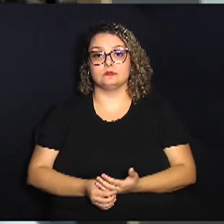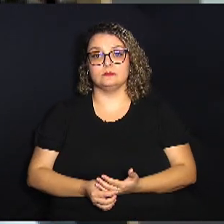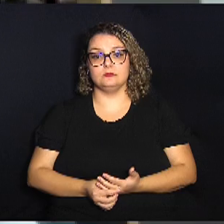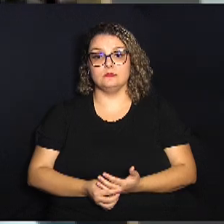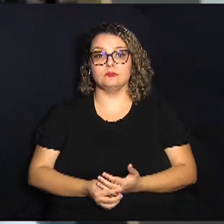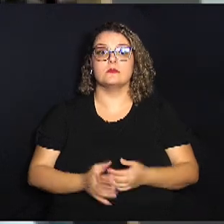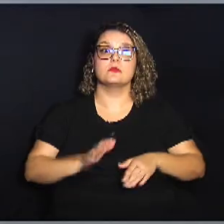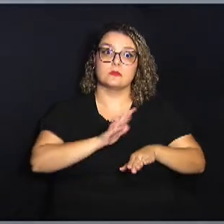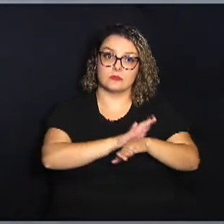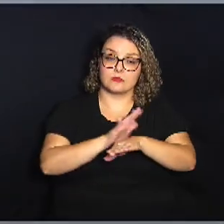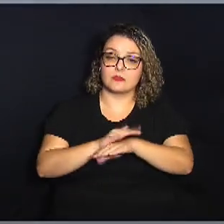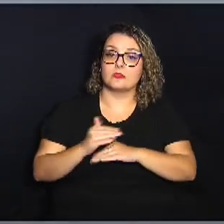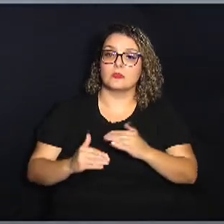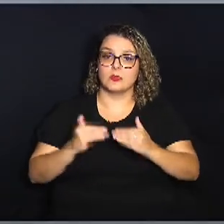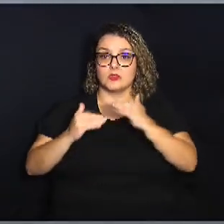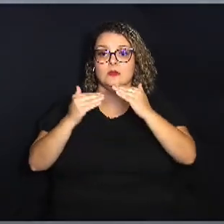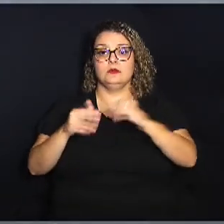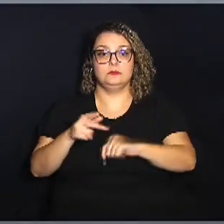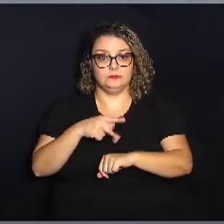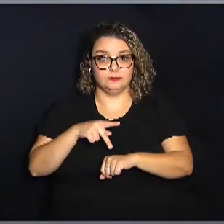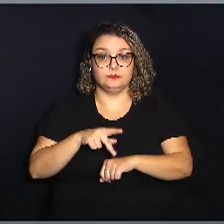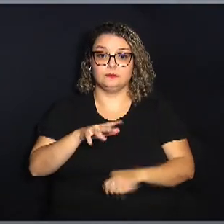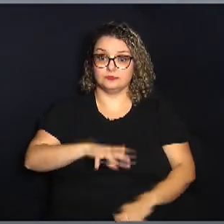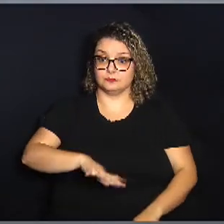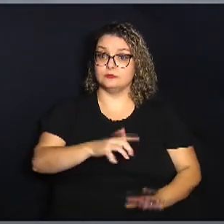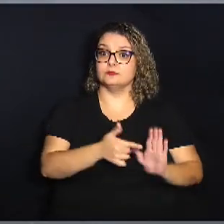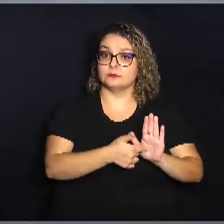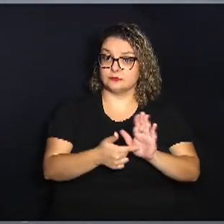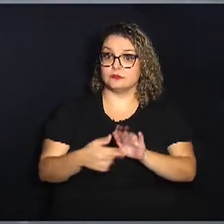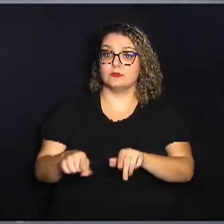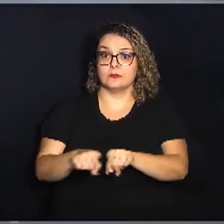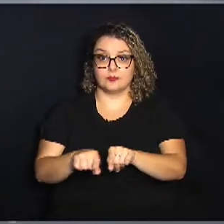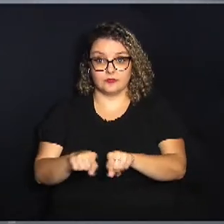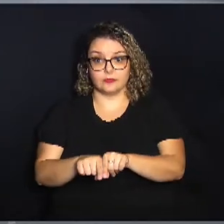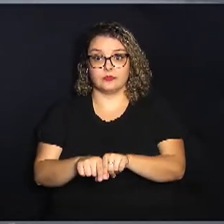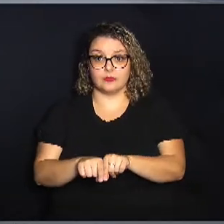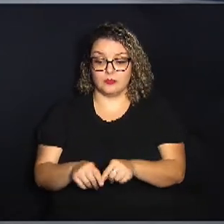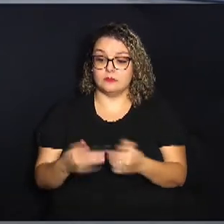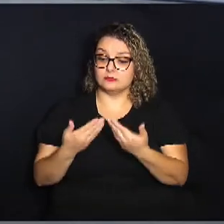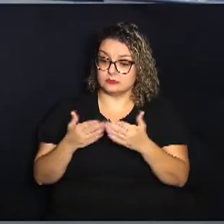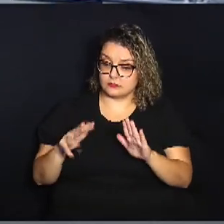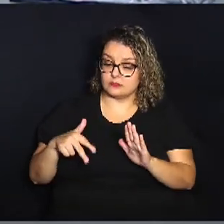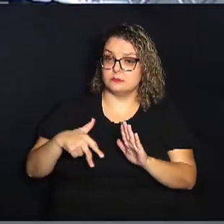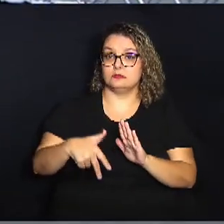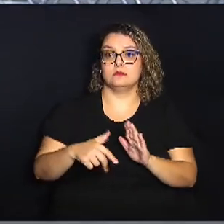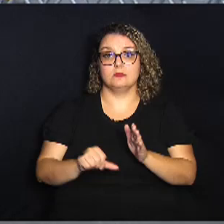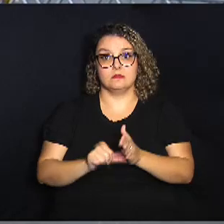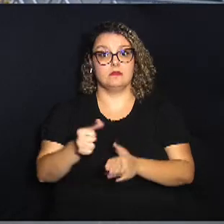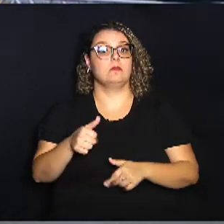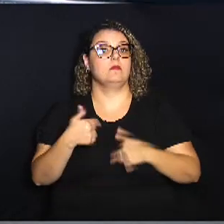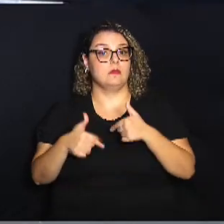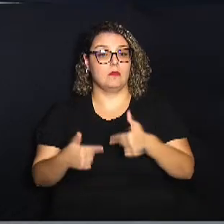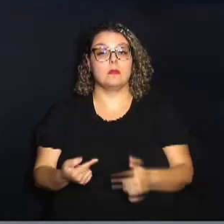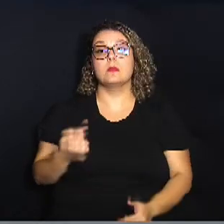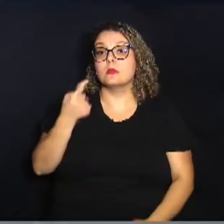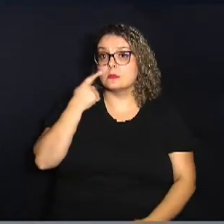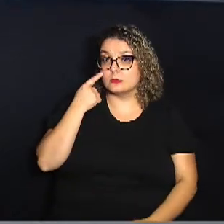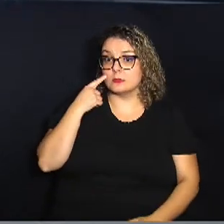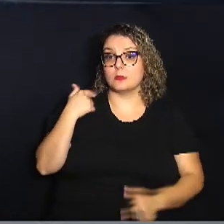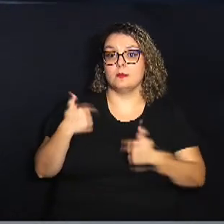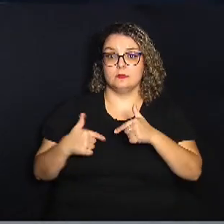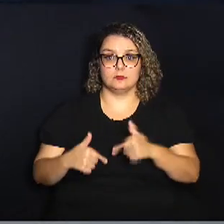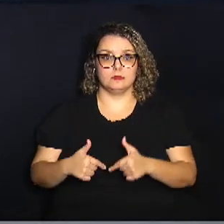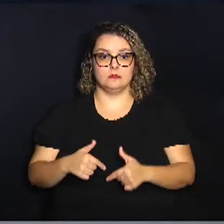colaborando pelo crescimento do país. O setor tem se mostrado, inclusive, como uma porta aberta para o primeiro emprego. Olha, os empregos